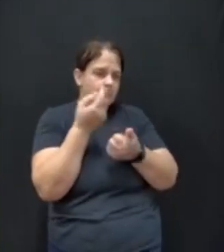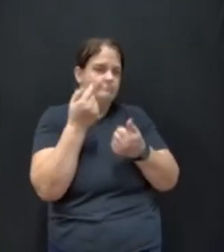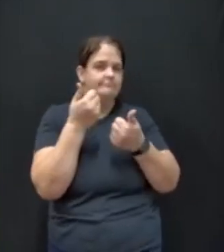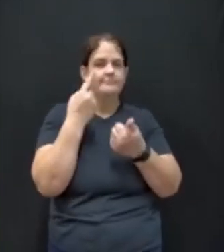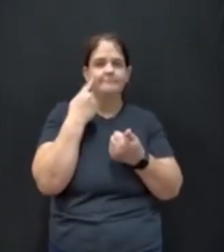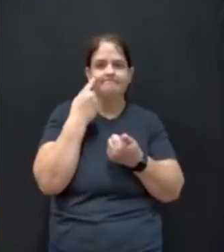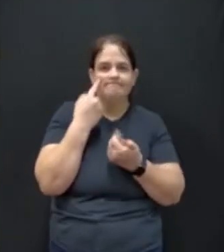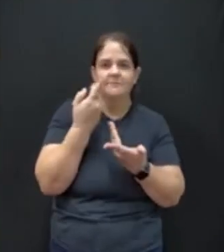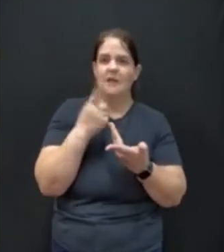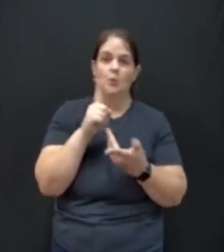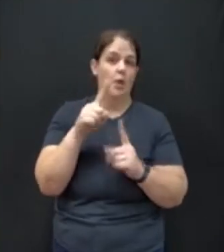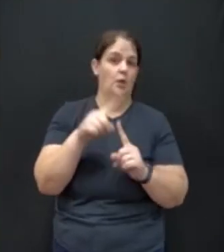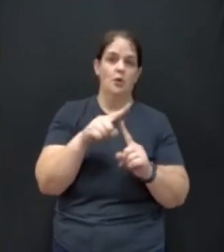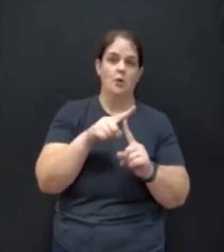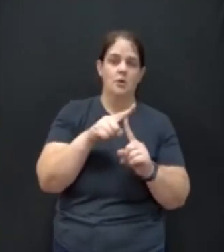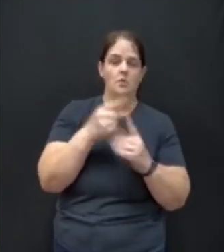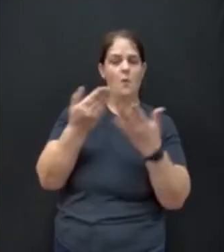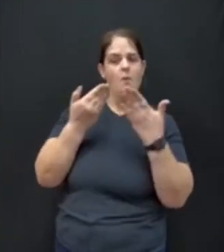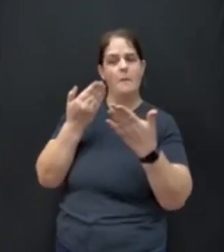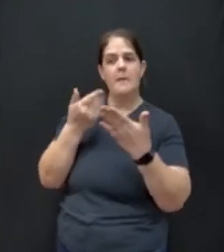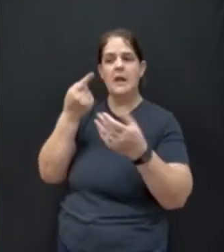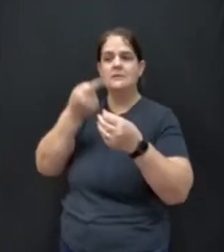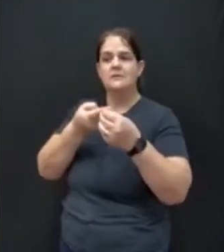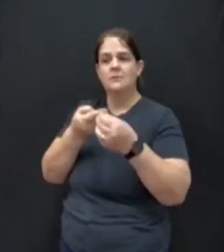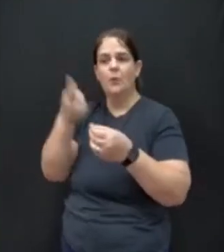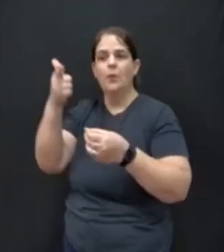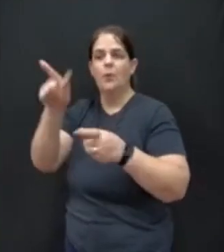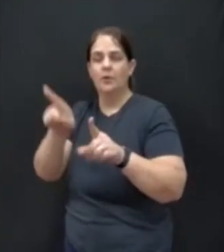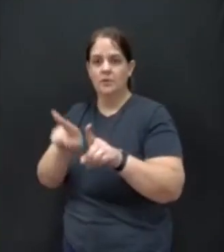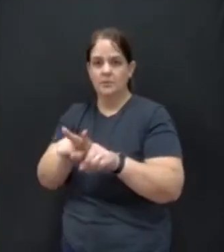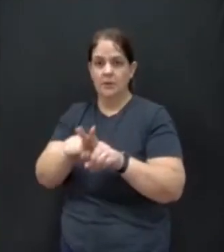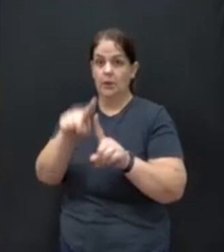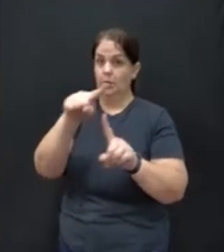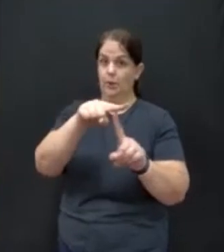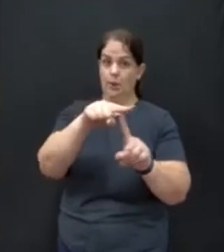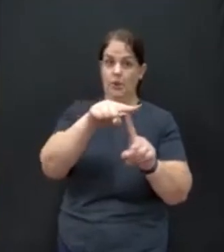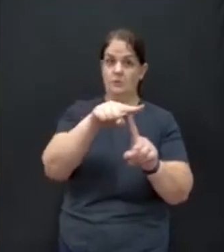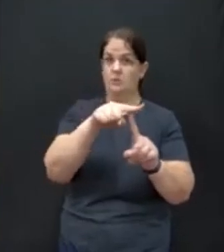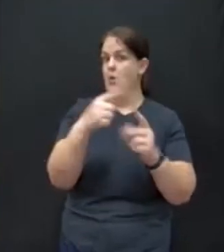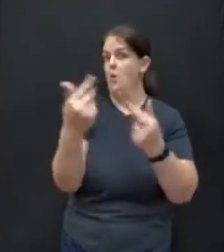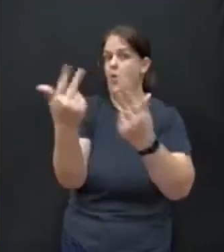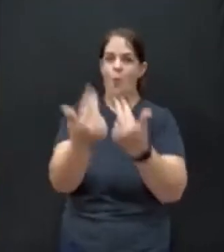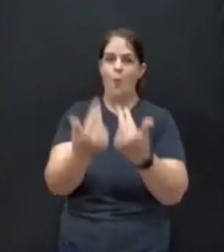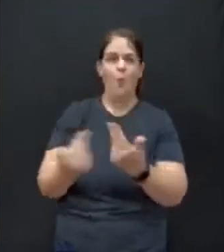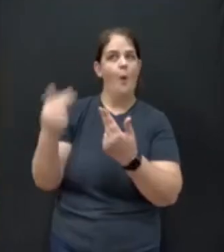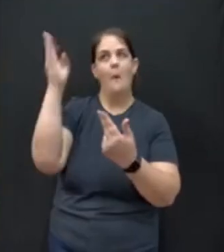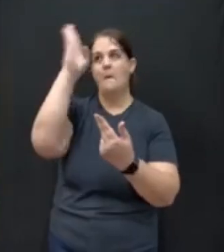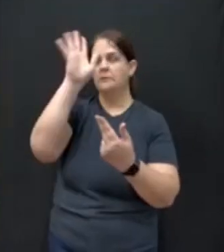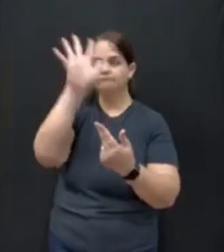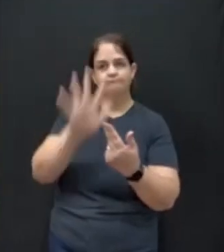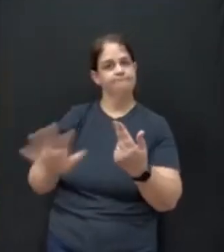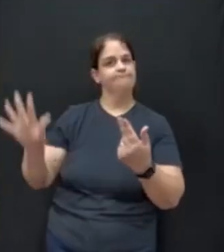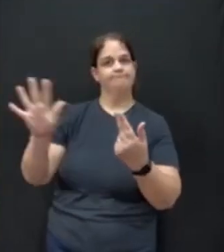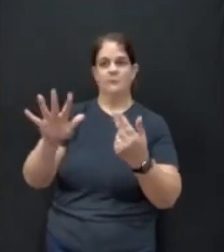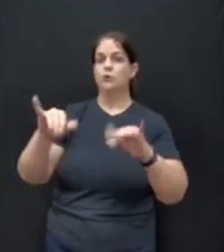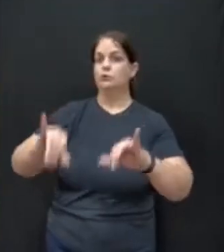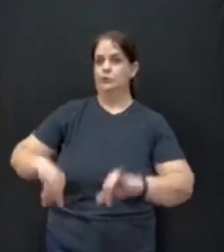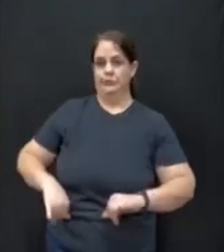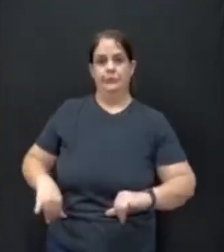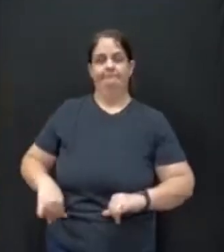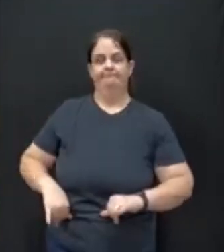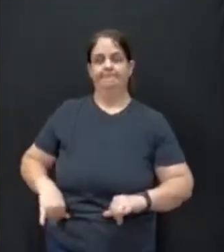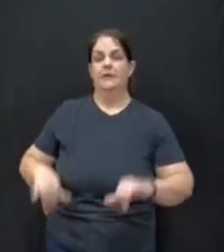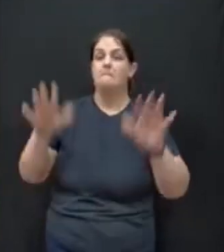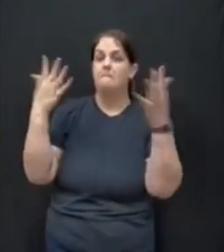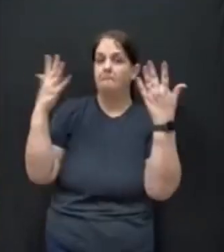só de Toledo, ele compara com outros municípios. Toledo está, assim como todo o Brasil, sendo afetado. Tem que